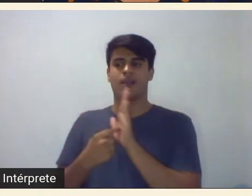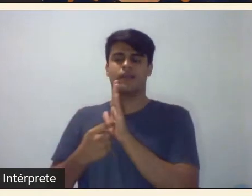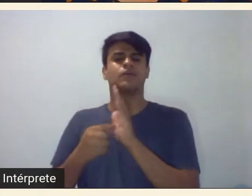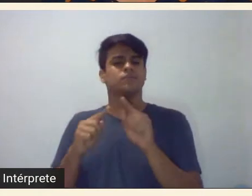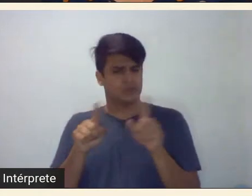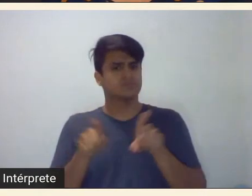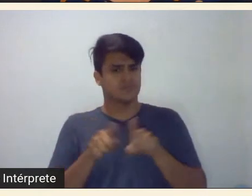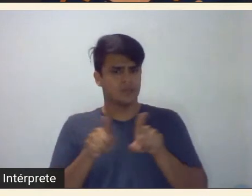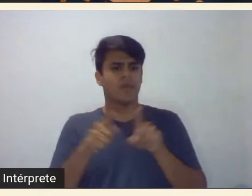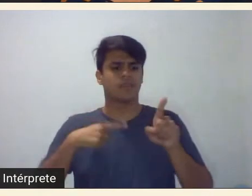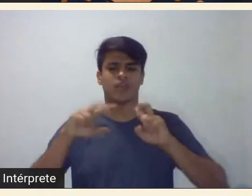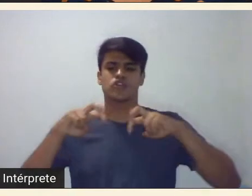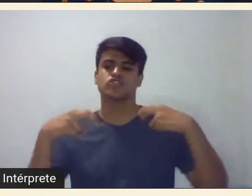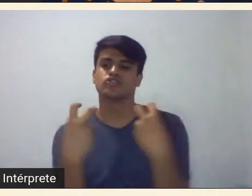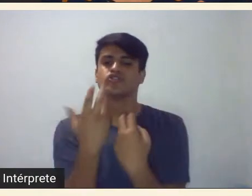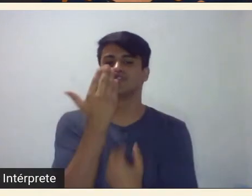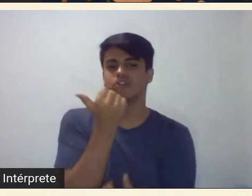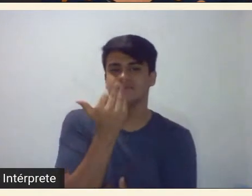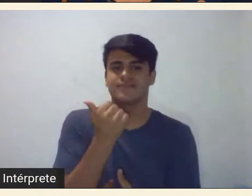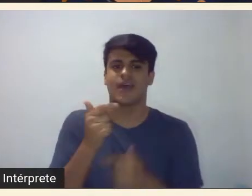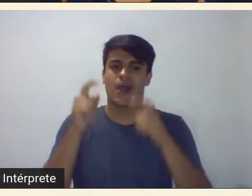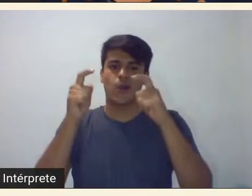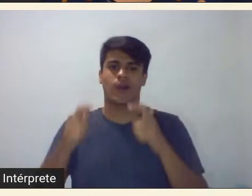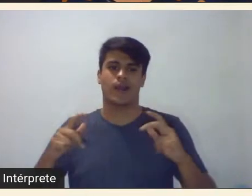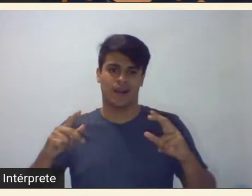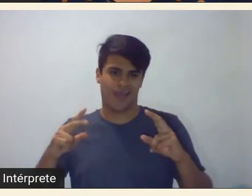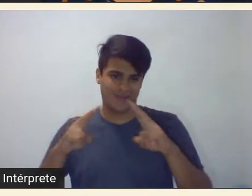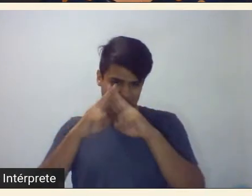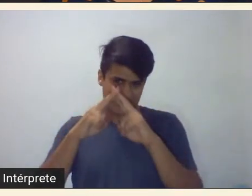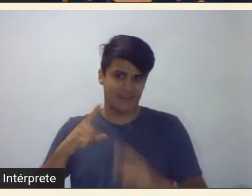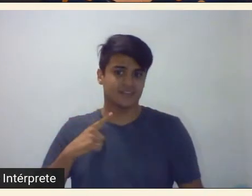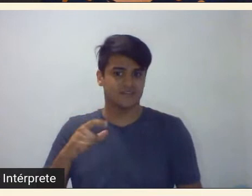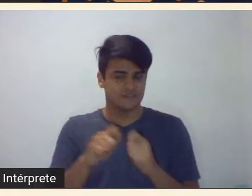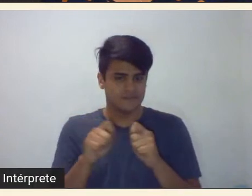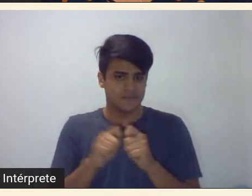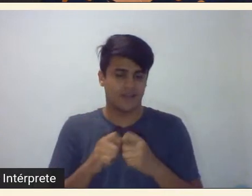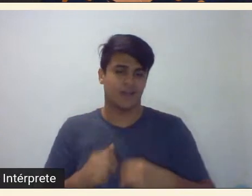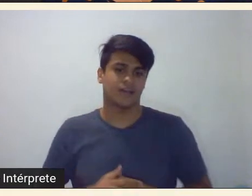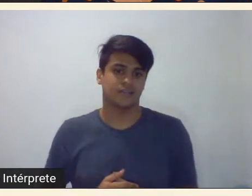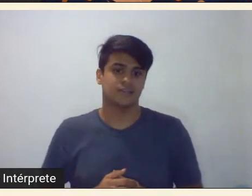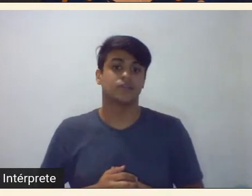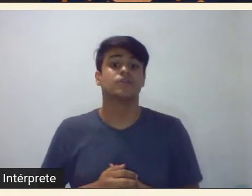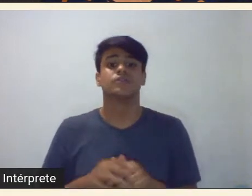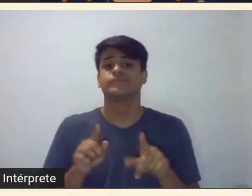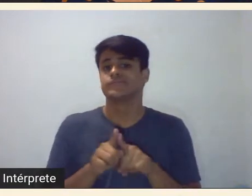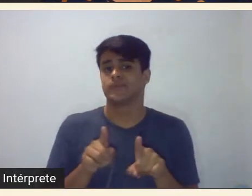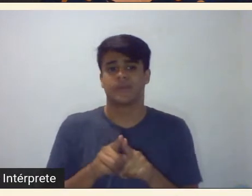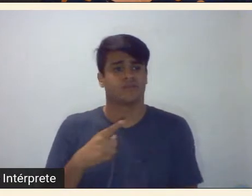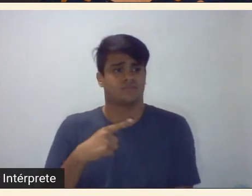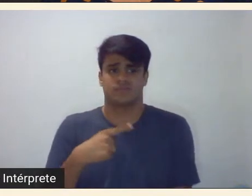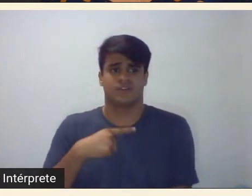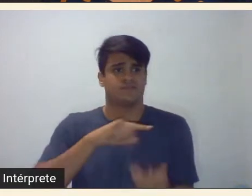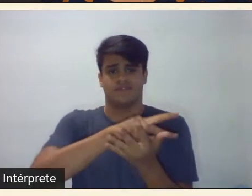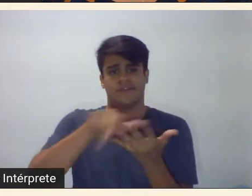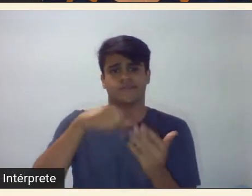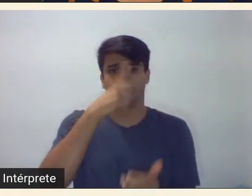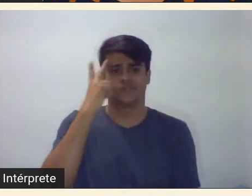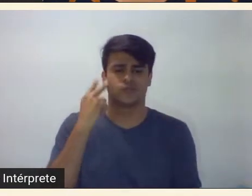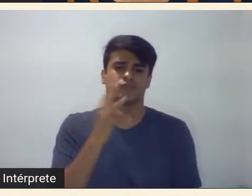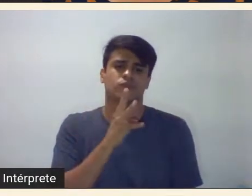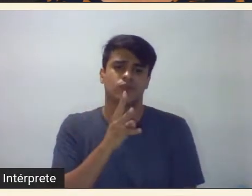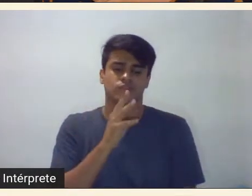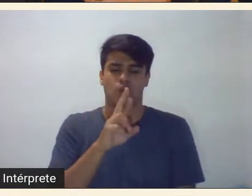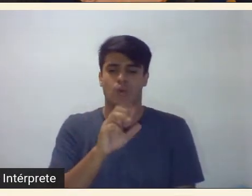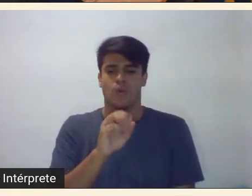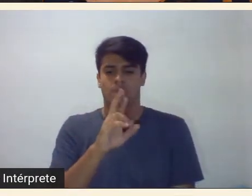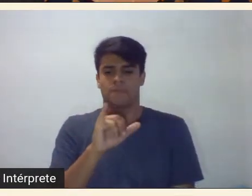no apartamento de Paris ela faz uma coleção que tem por exemplo Brancuse você sabe Robert Delonais